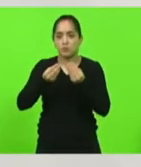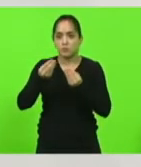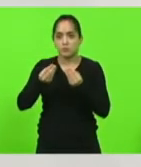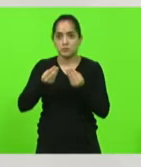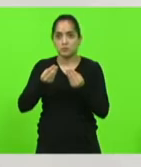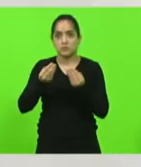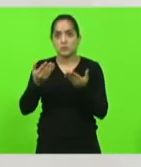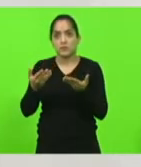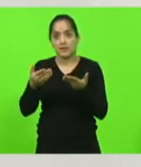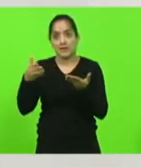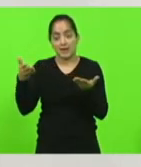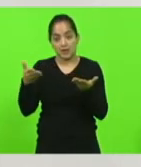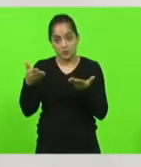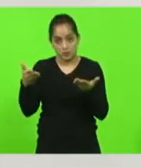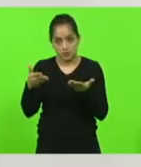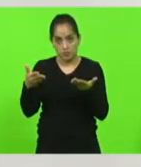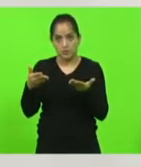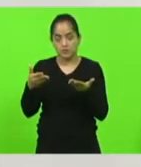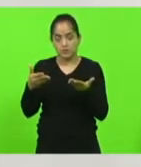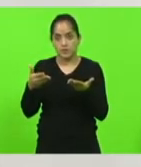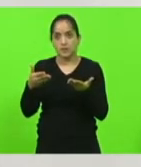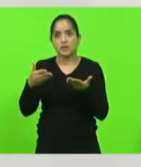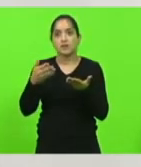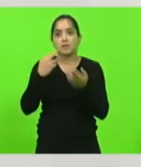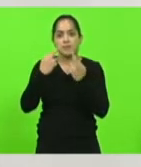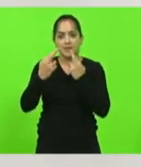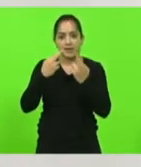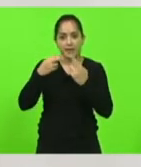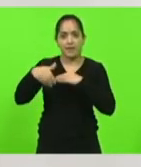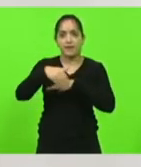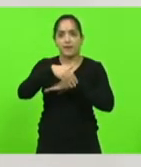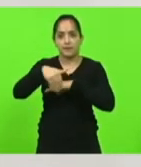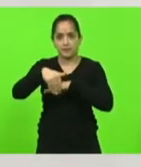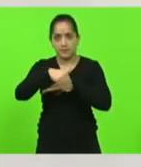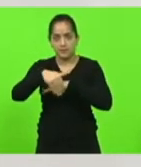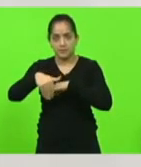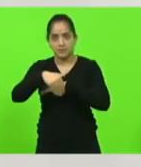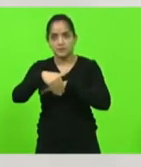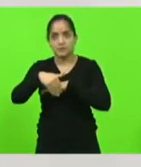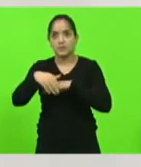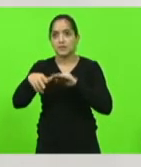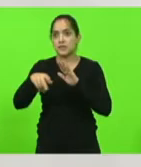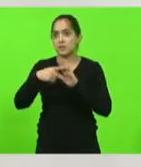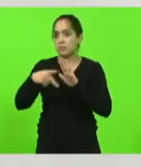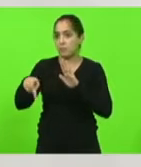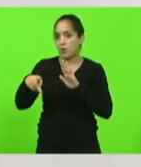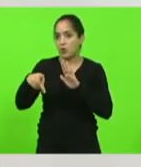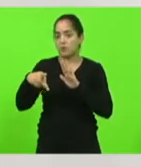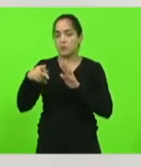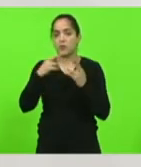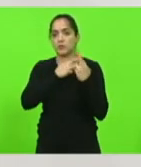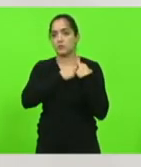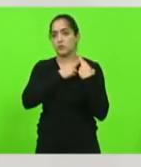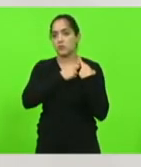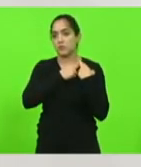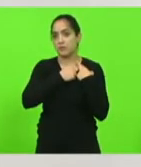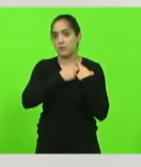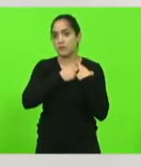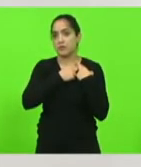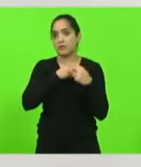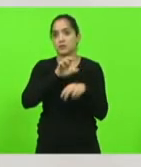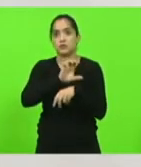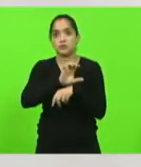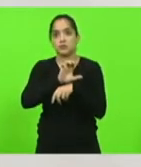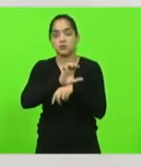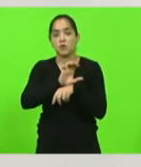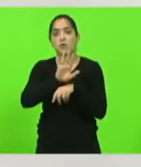porque este ano se falou muito nas BRs daquilo que não é competência do governo estadual mas